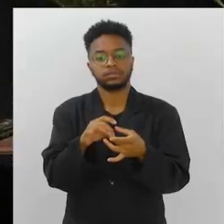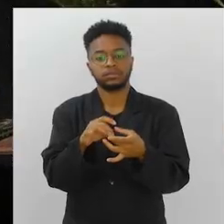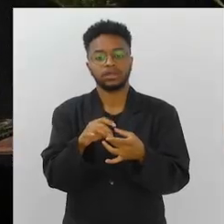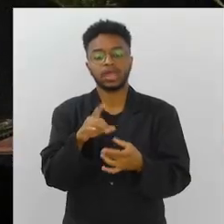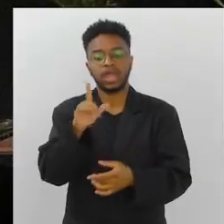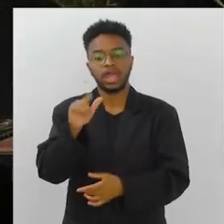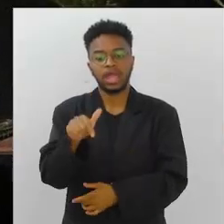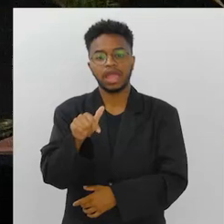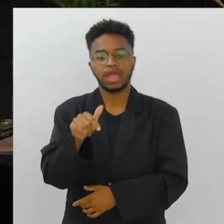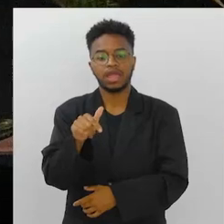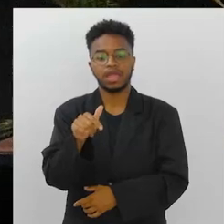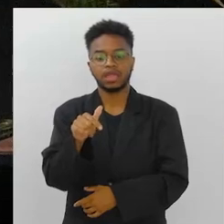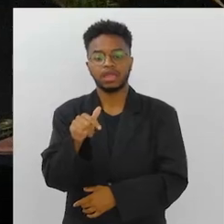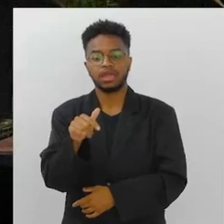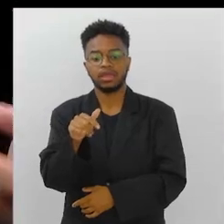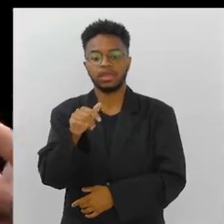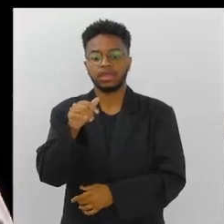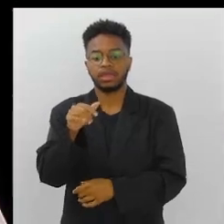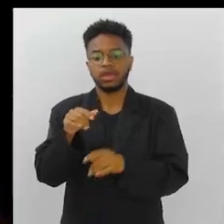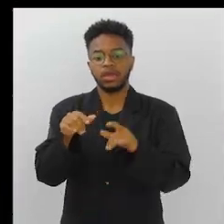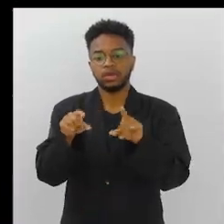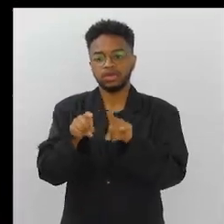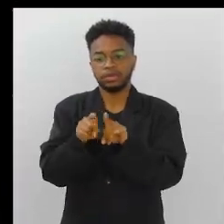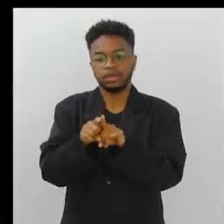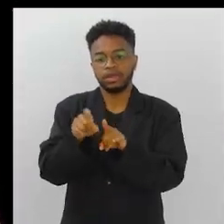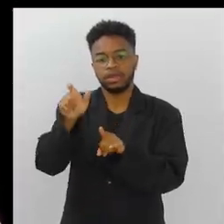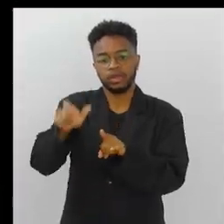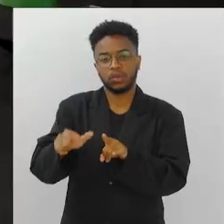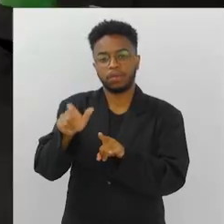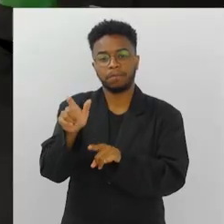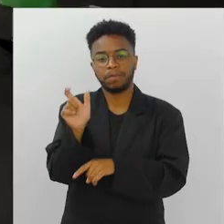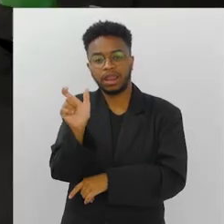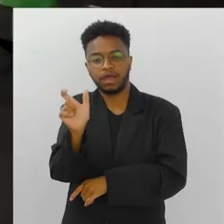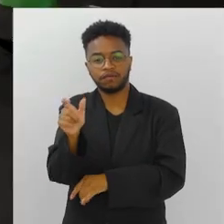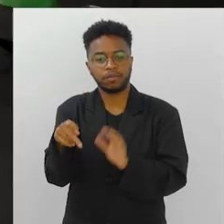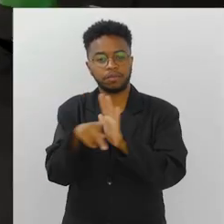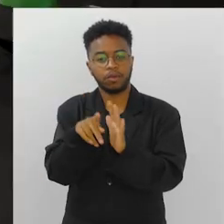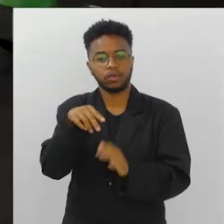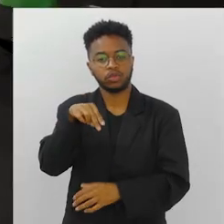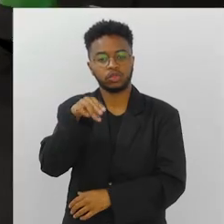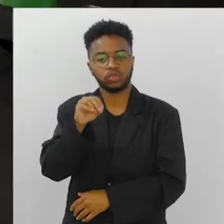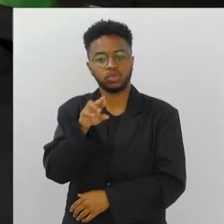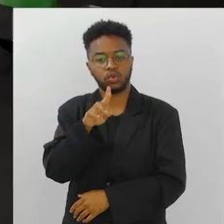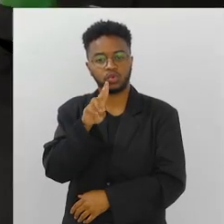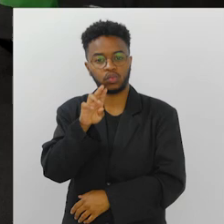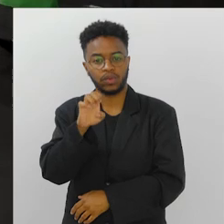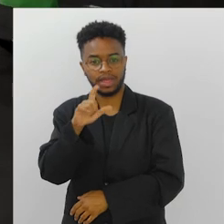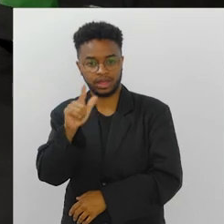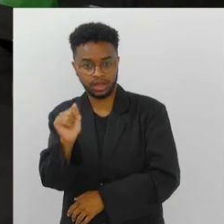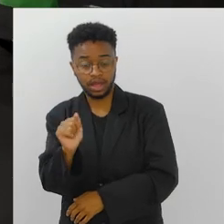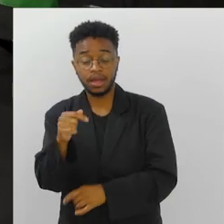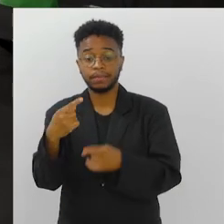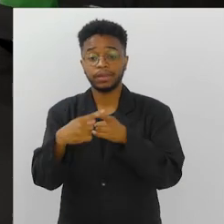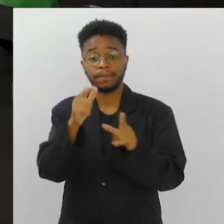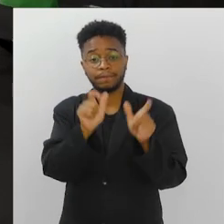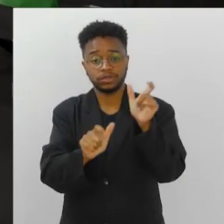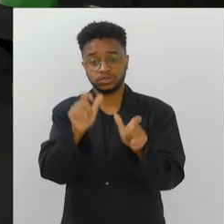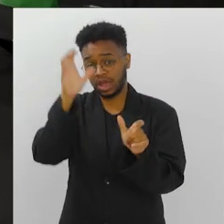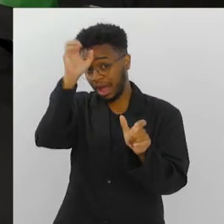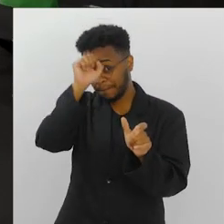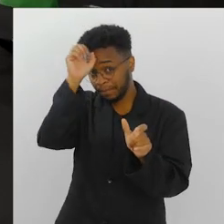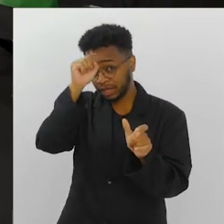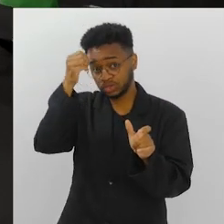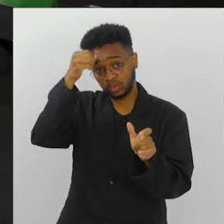chamado upscaling, tem um termo noruguês para isso, ou kischaling, que eles falam, que as pessoas